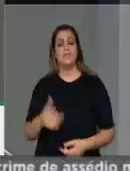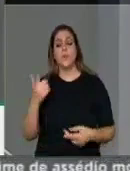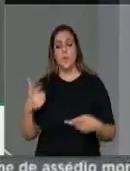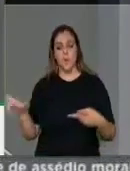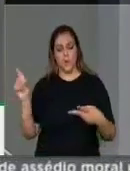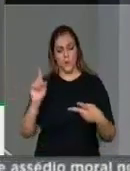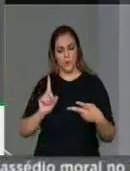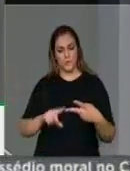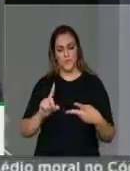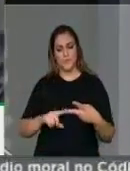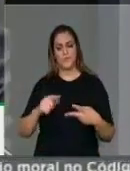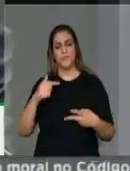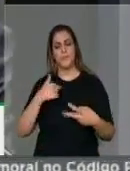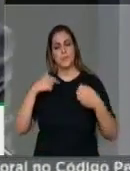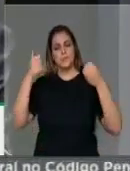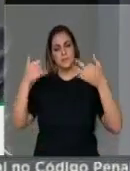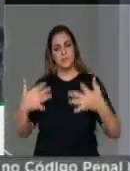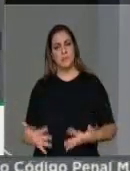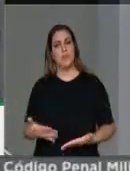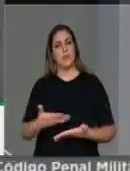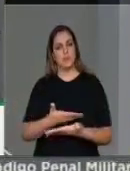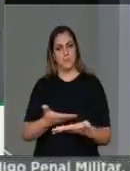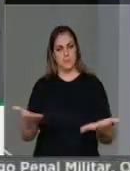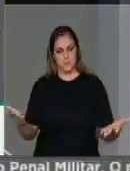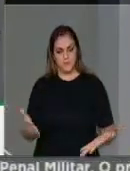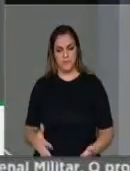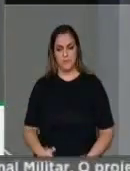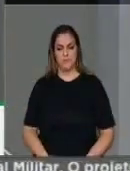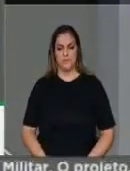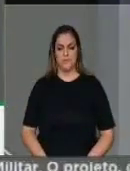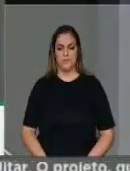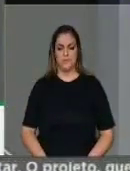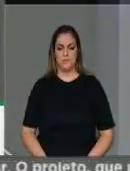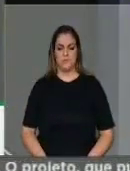com as senhoras e com os senhores.